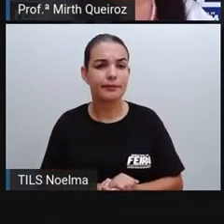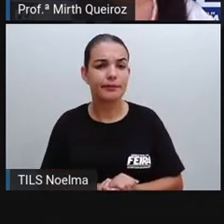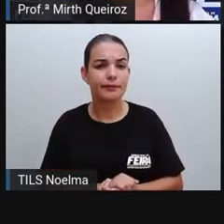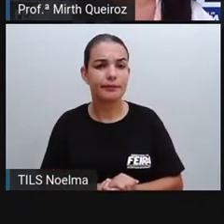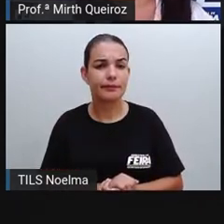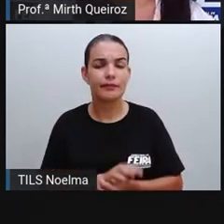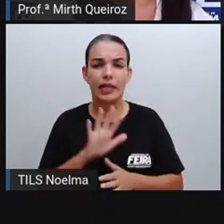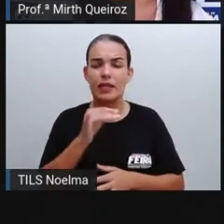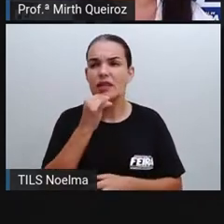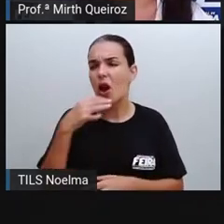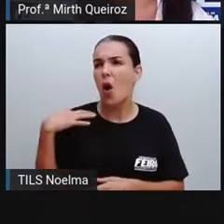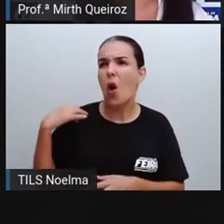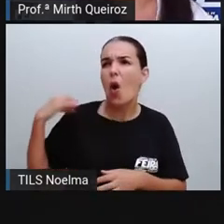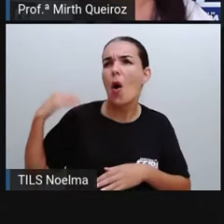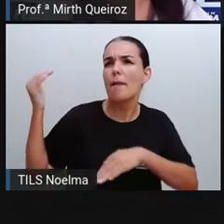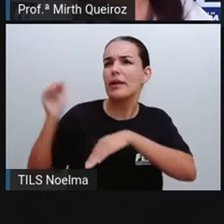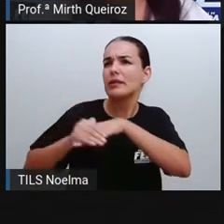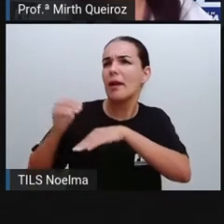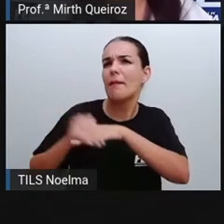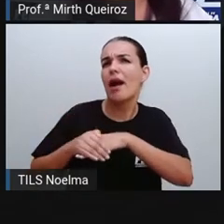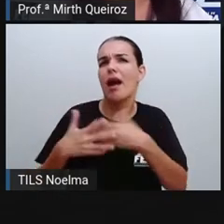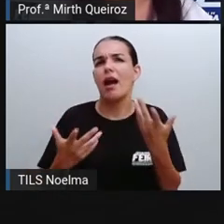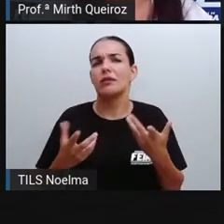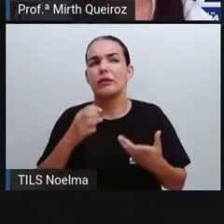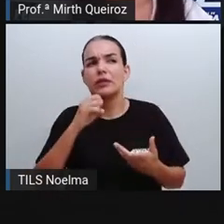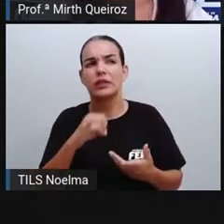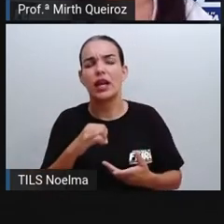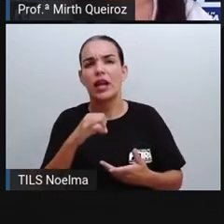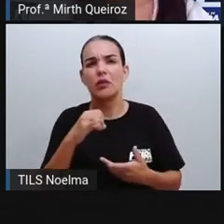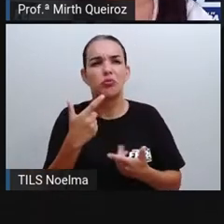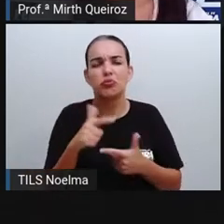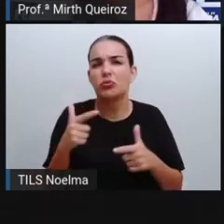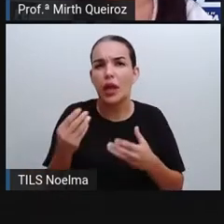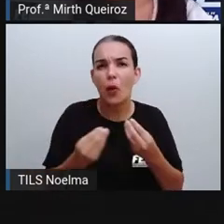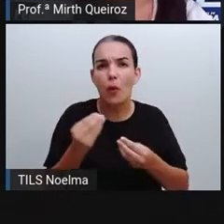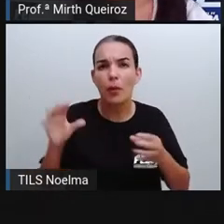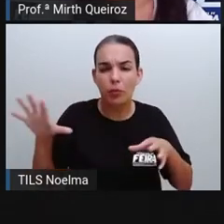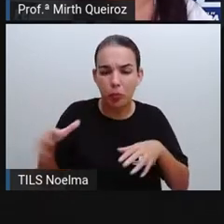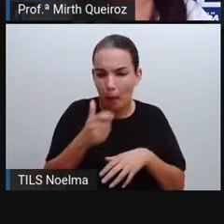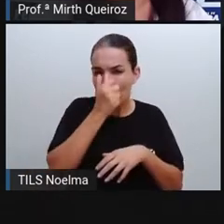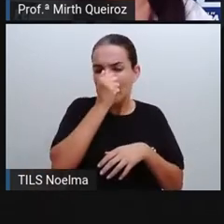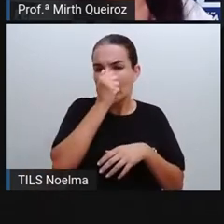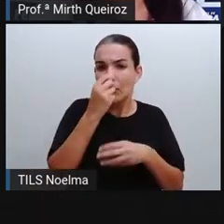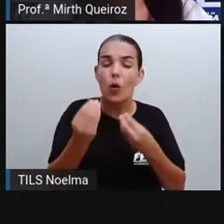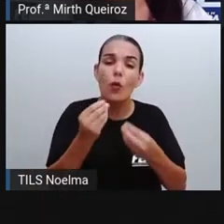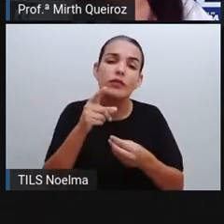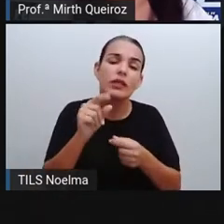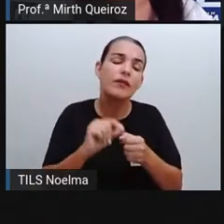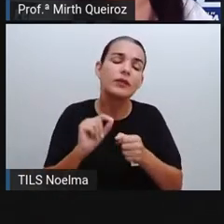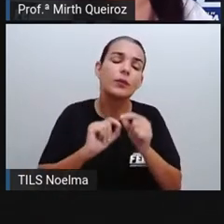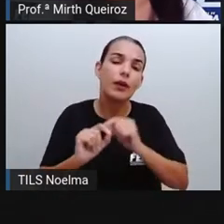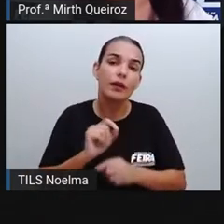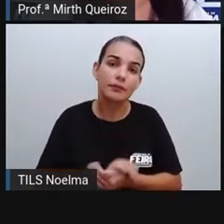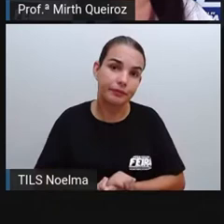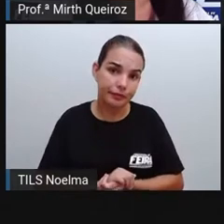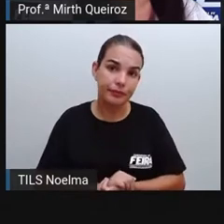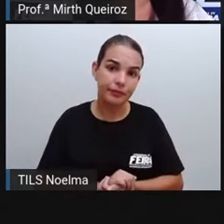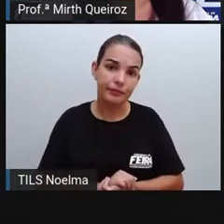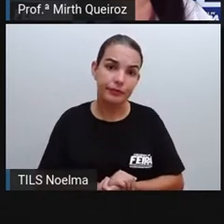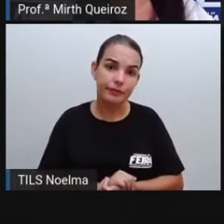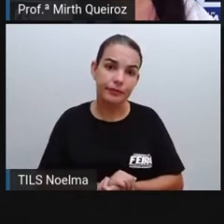Uma roupa, um sapato, quando perdem você? O que você faz com esse tipo de material, de objeto?